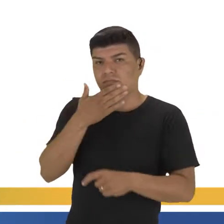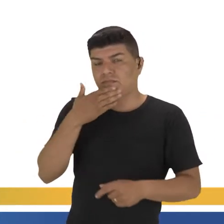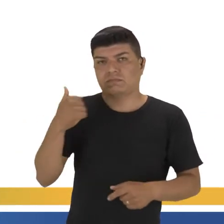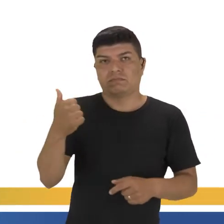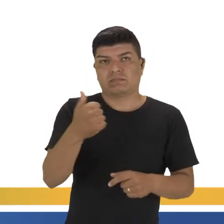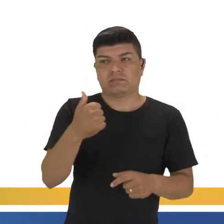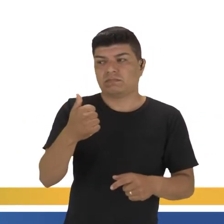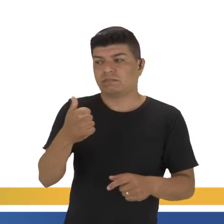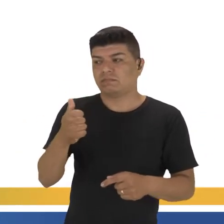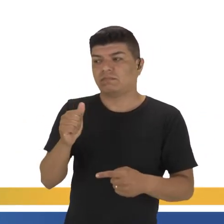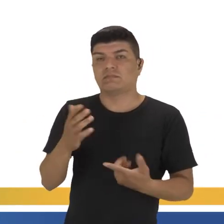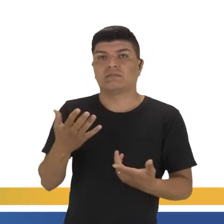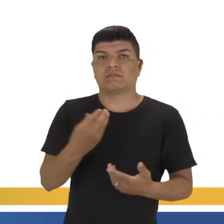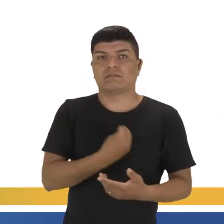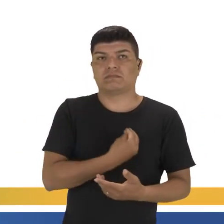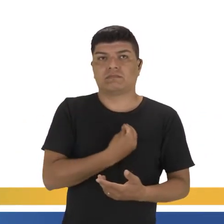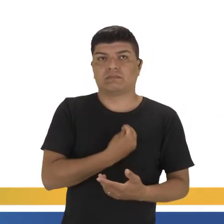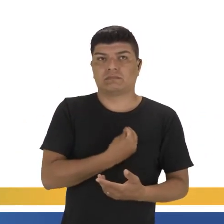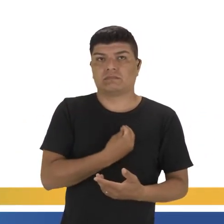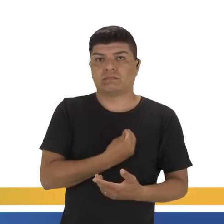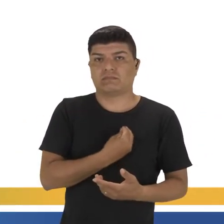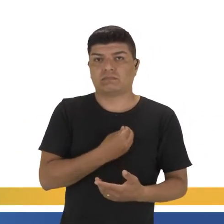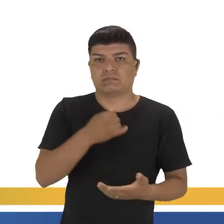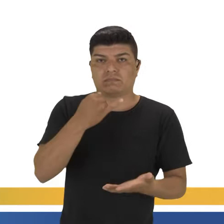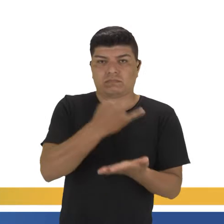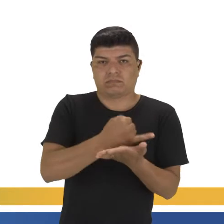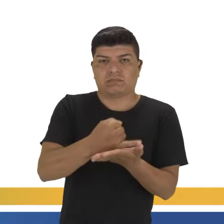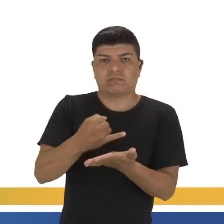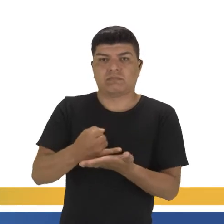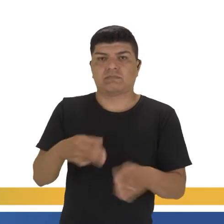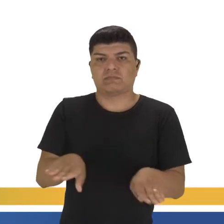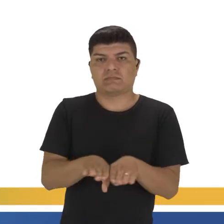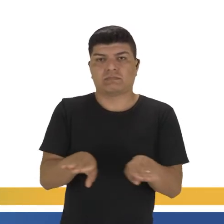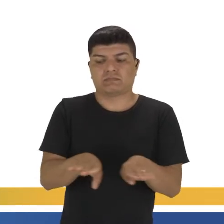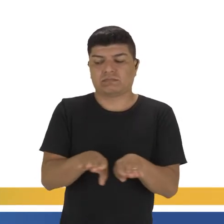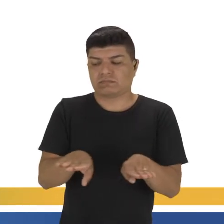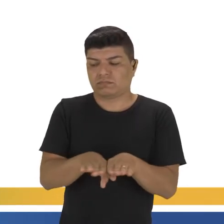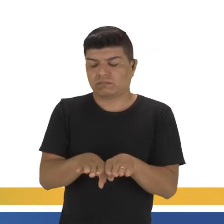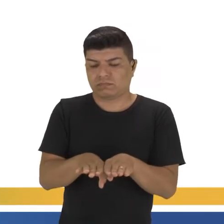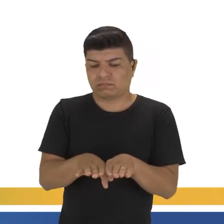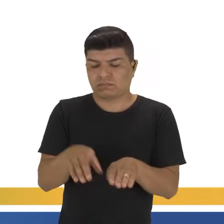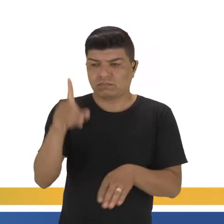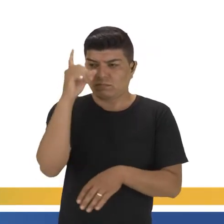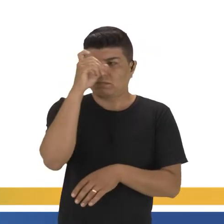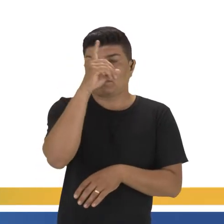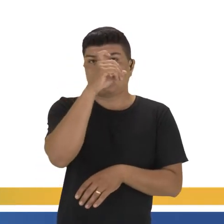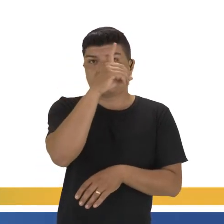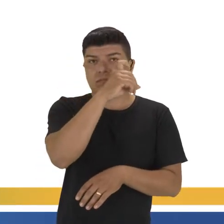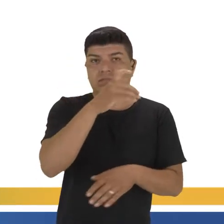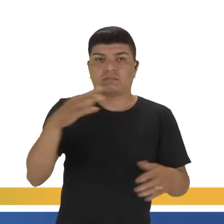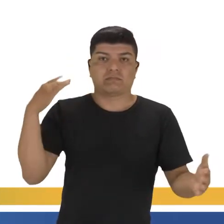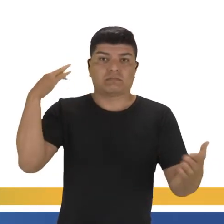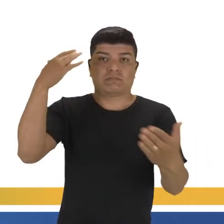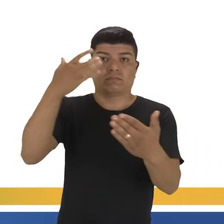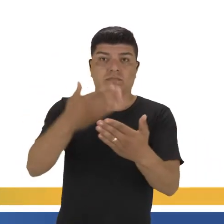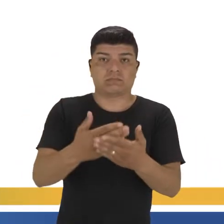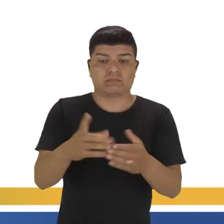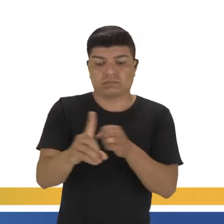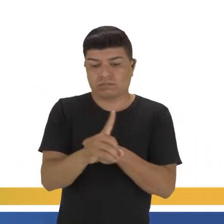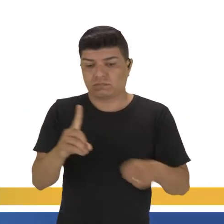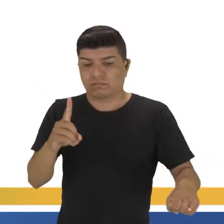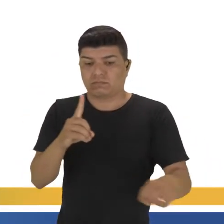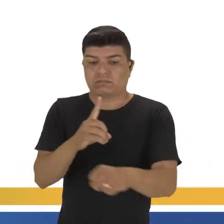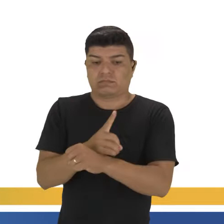nas condições impactantes relacionadas a impostos, graves situações que até hoje várias